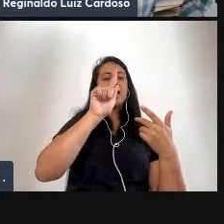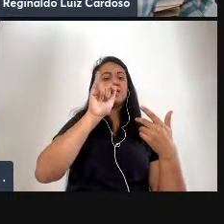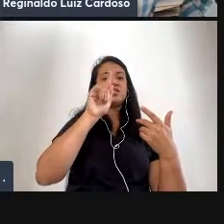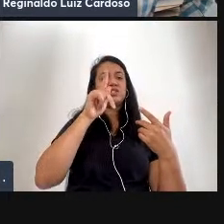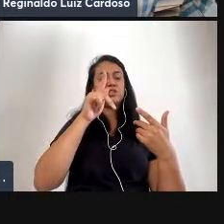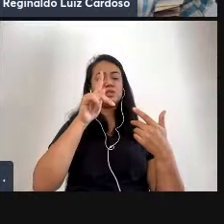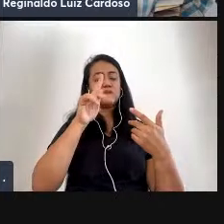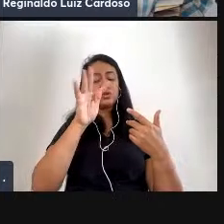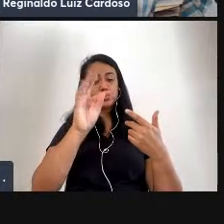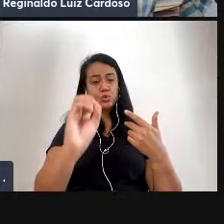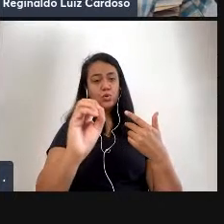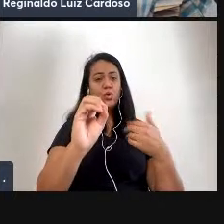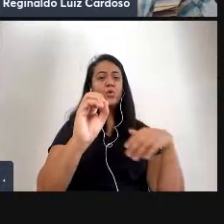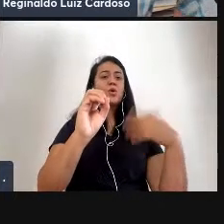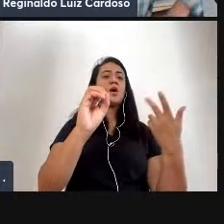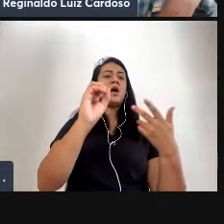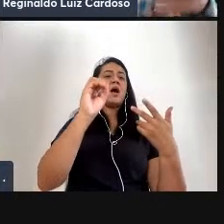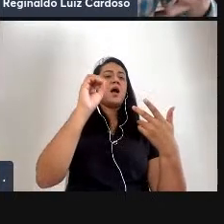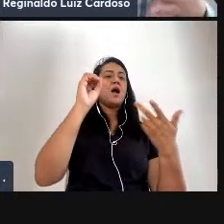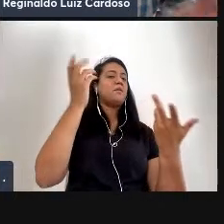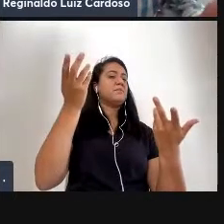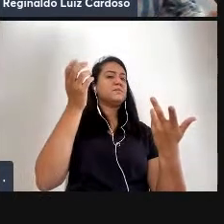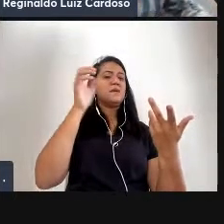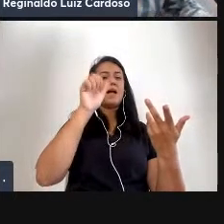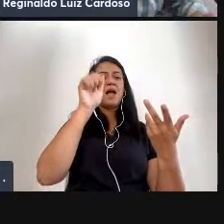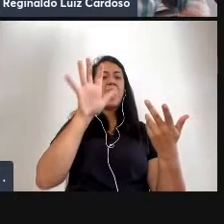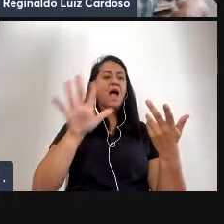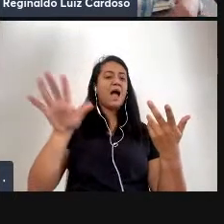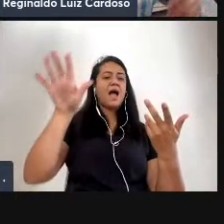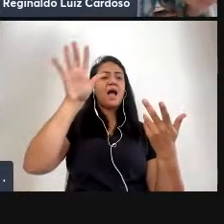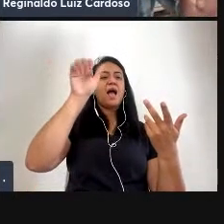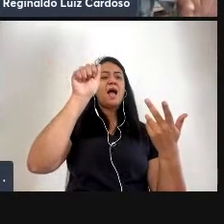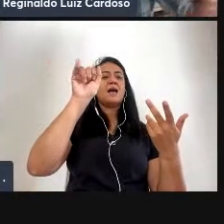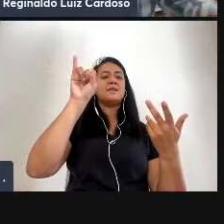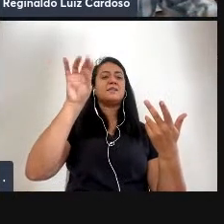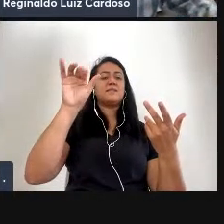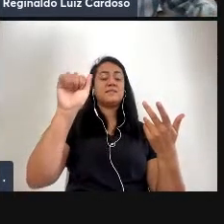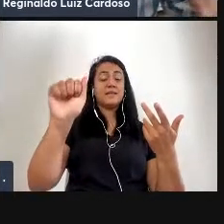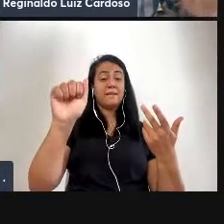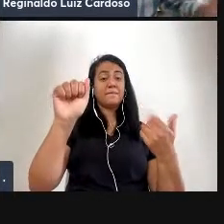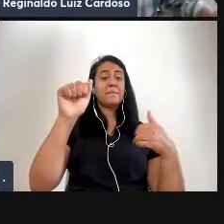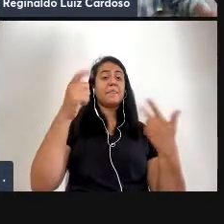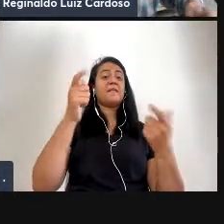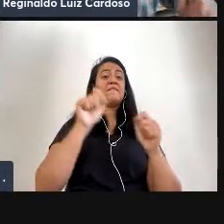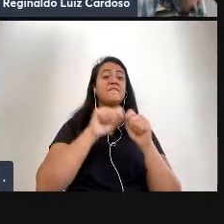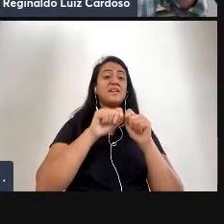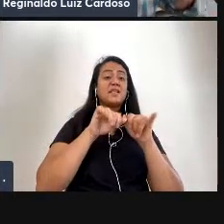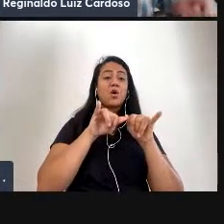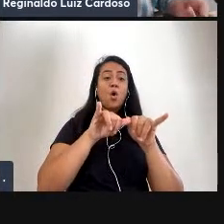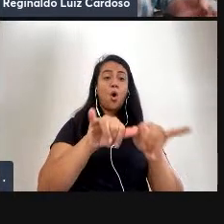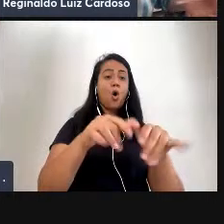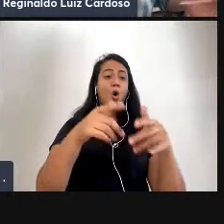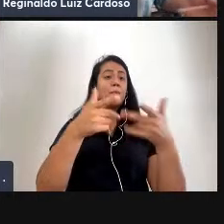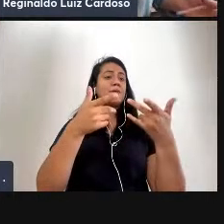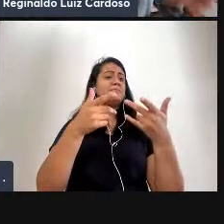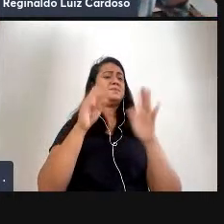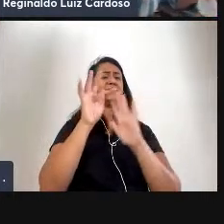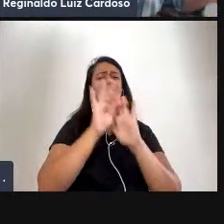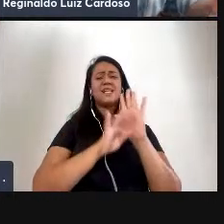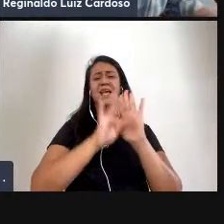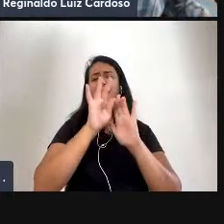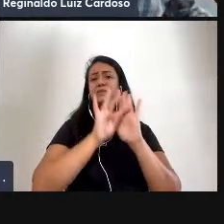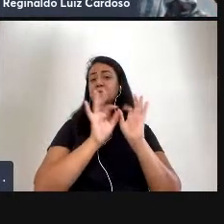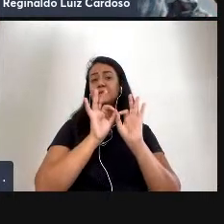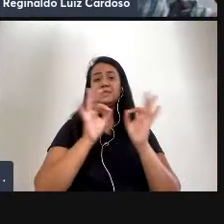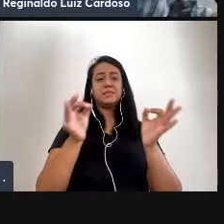Equatorial né aqui fazendo compras né e os textos são bem frugais bastante simples e